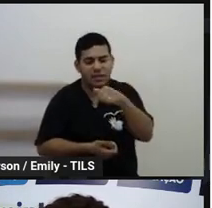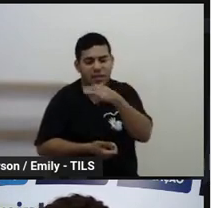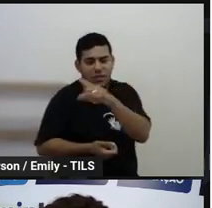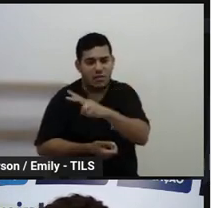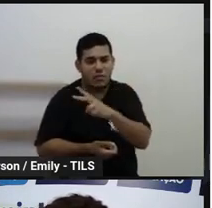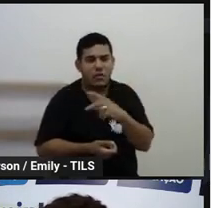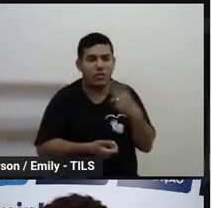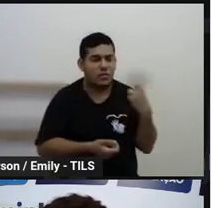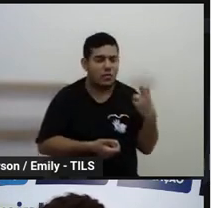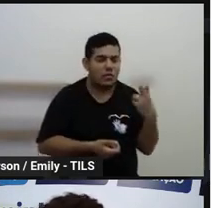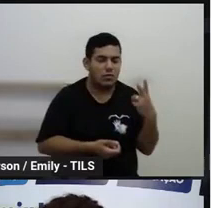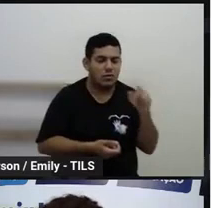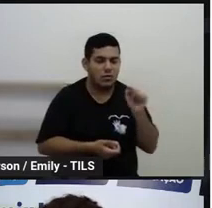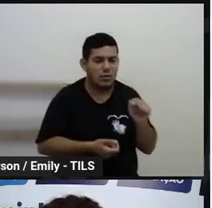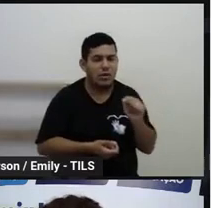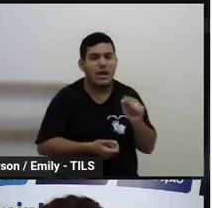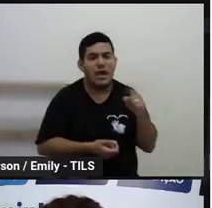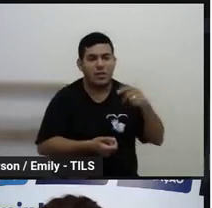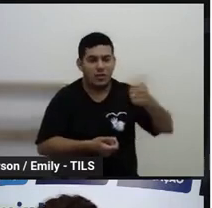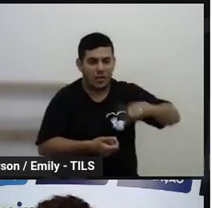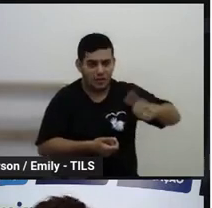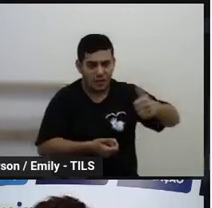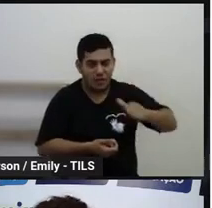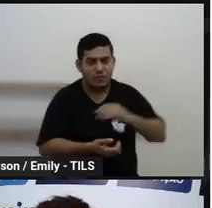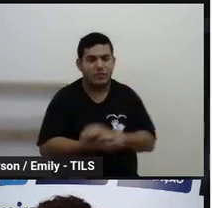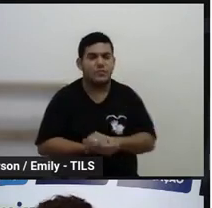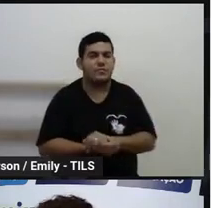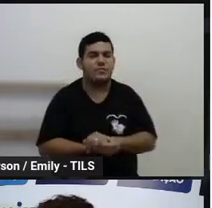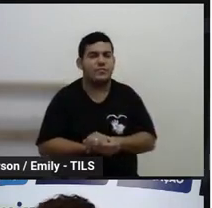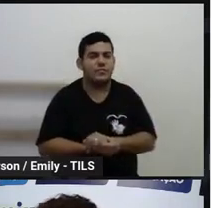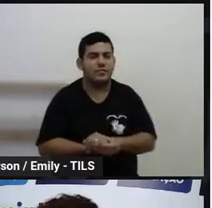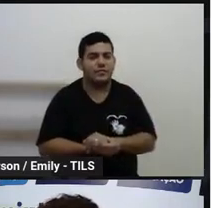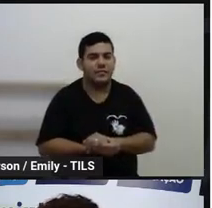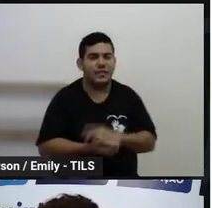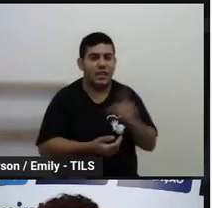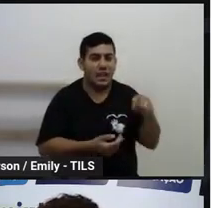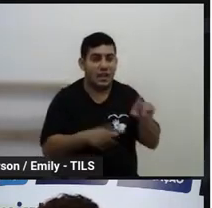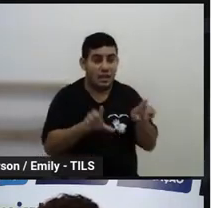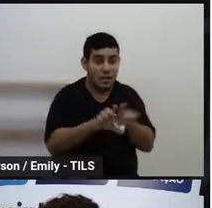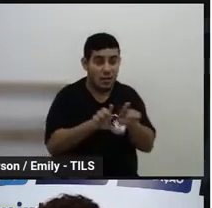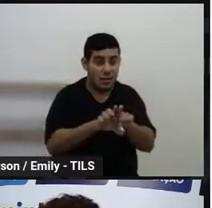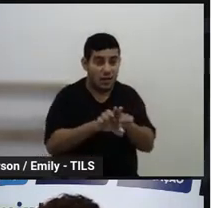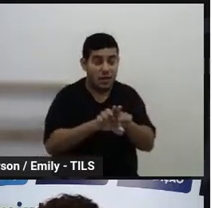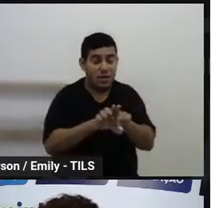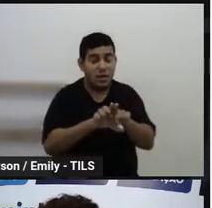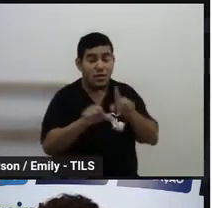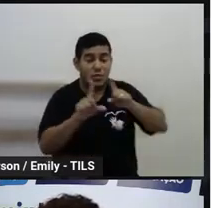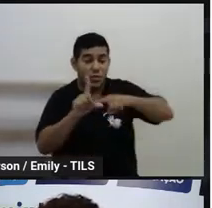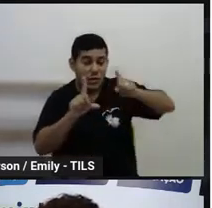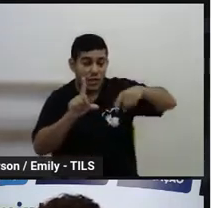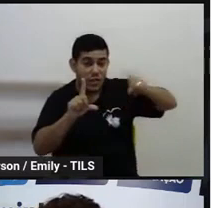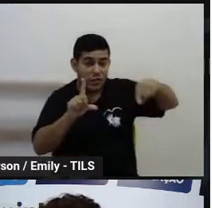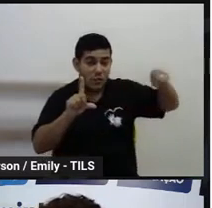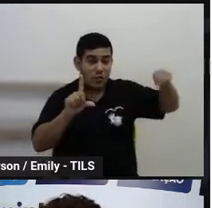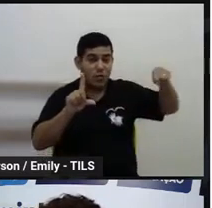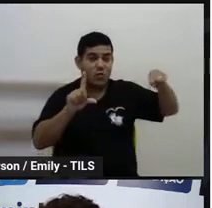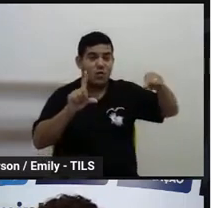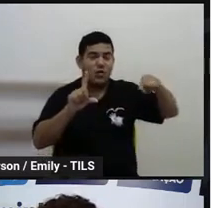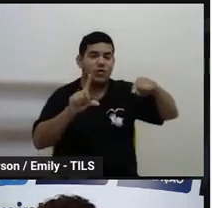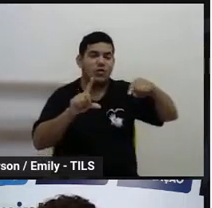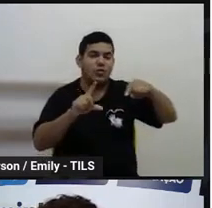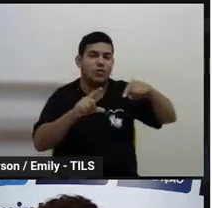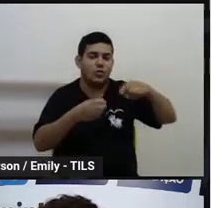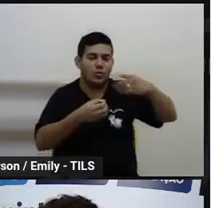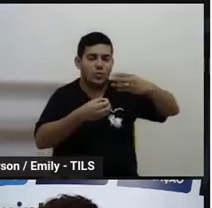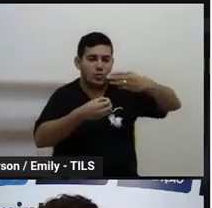.572 foram avaliados. E temos aqui o nível de proficiência média do município,